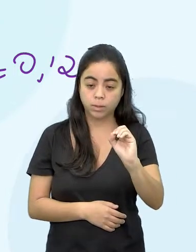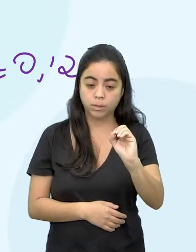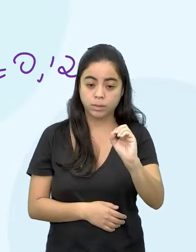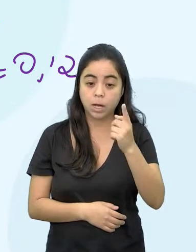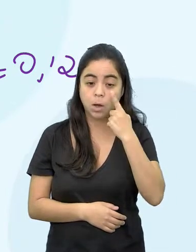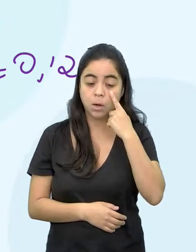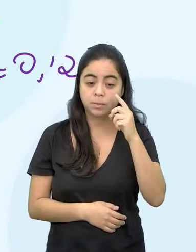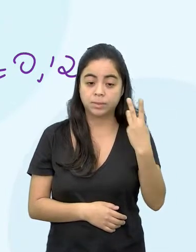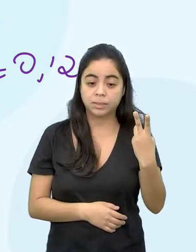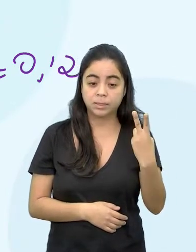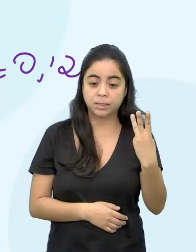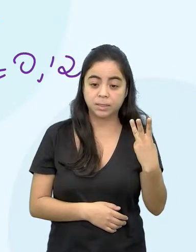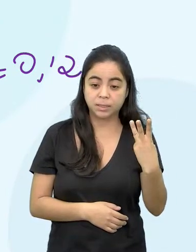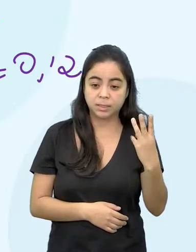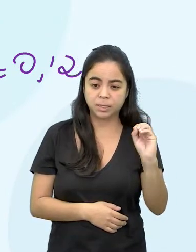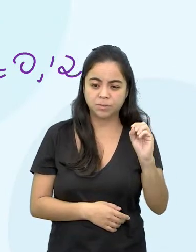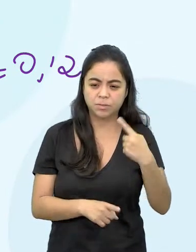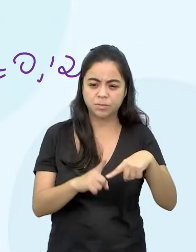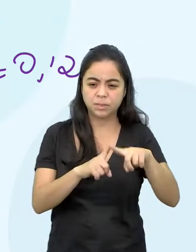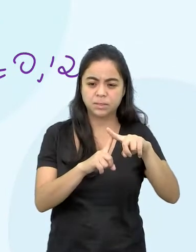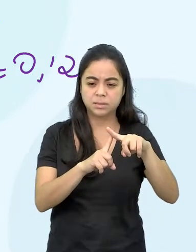Os 30 vezes... Opa!